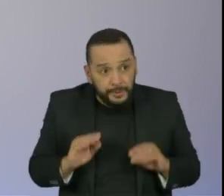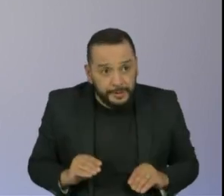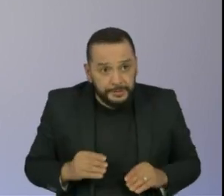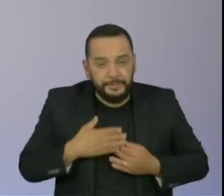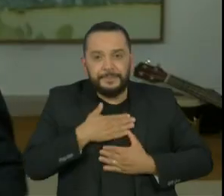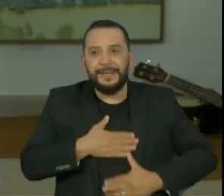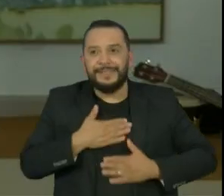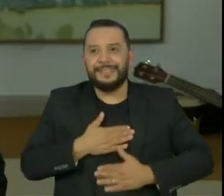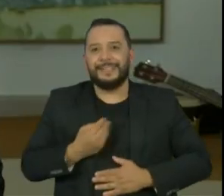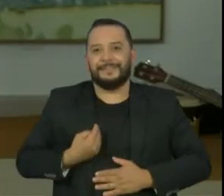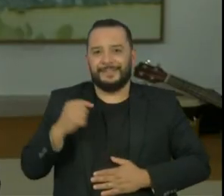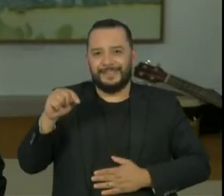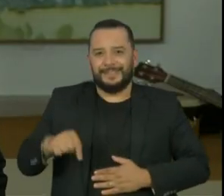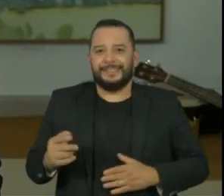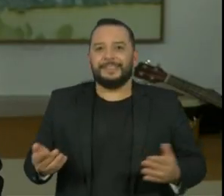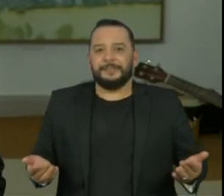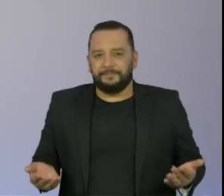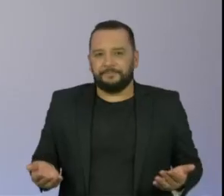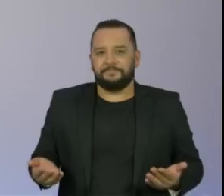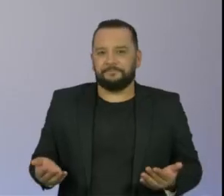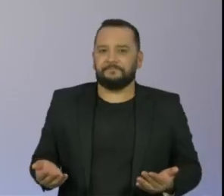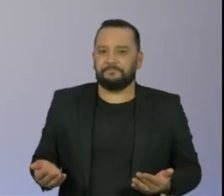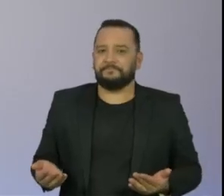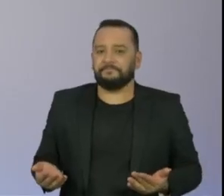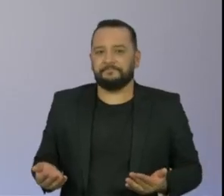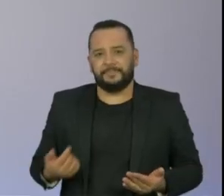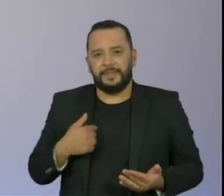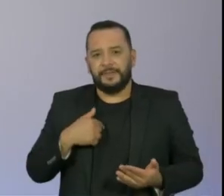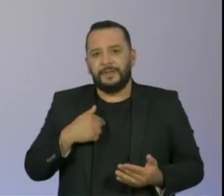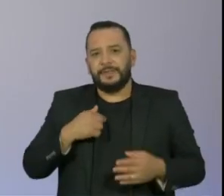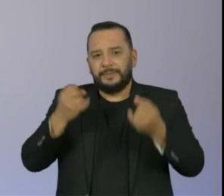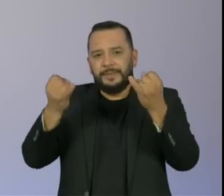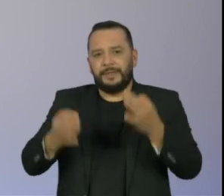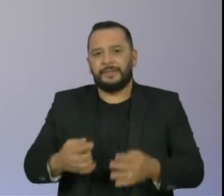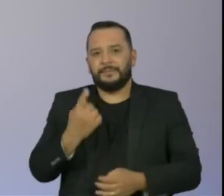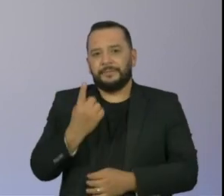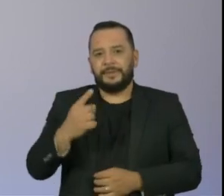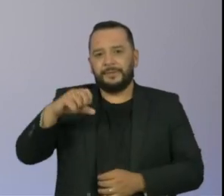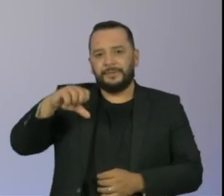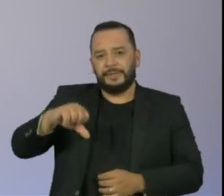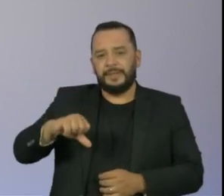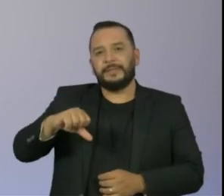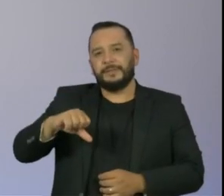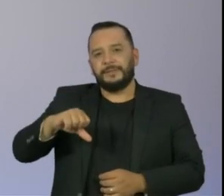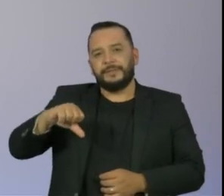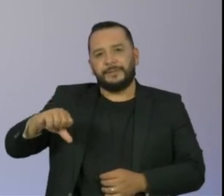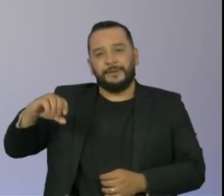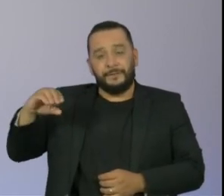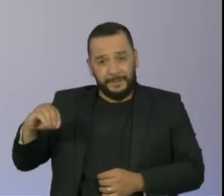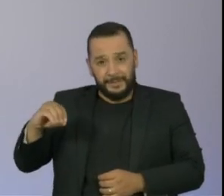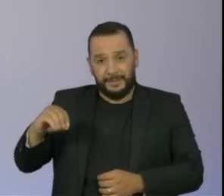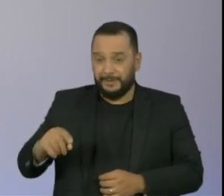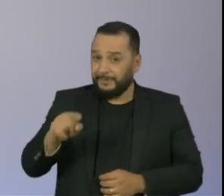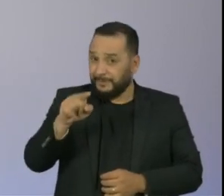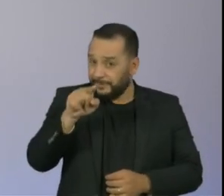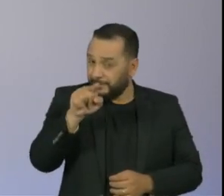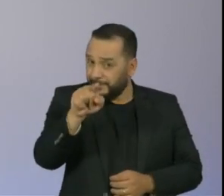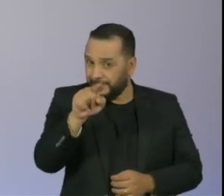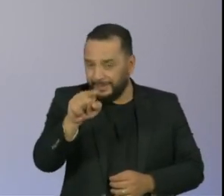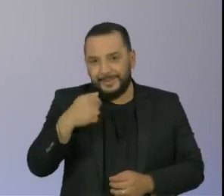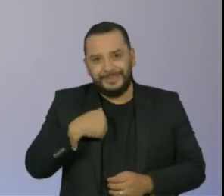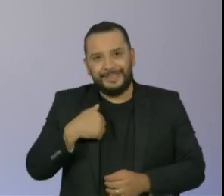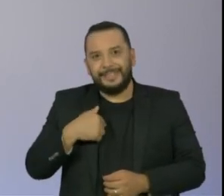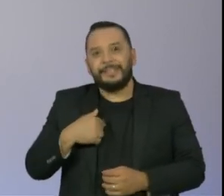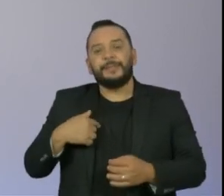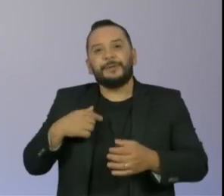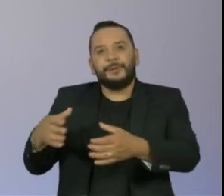Boa Fadi. E aí, então, a gente está falando aí desde os anos 90, lidando com um público que, de certa forma, é muito parecido. Eu